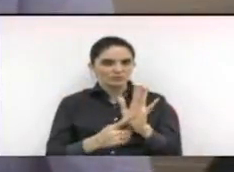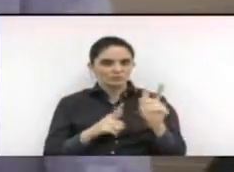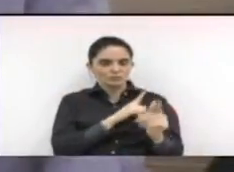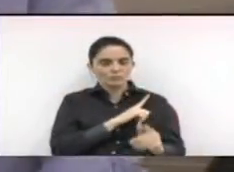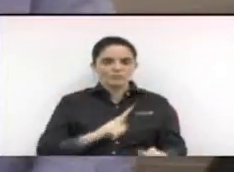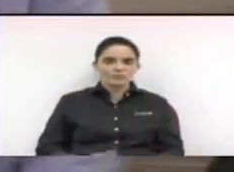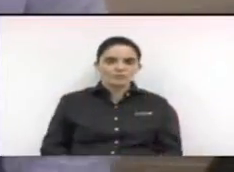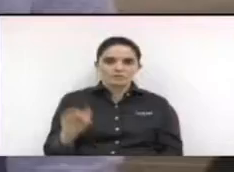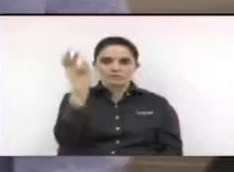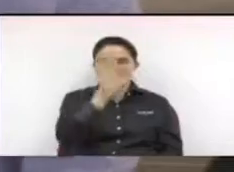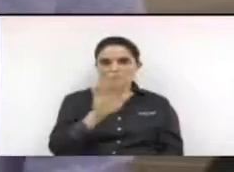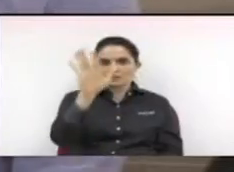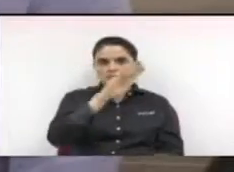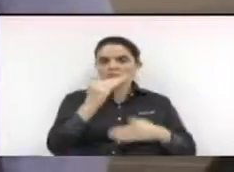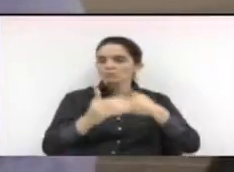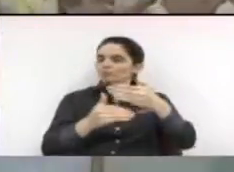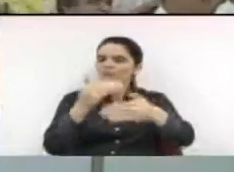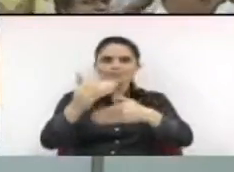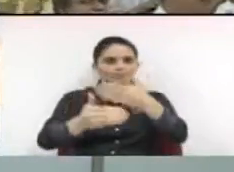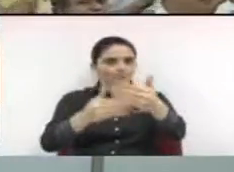adiante somente isso senhor presidente